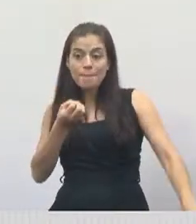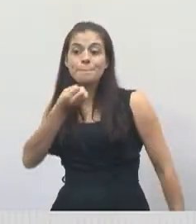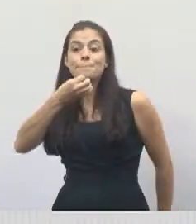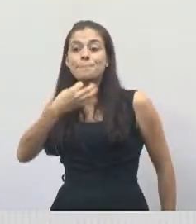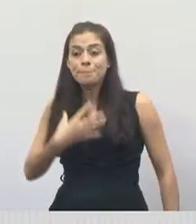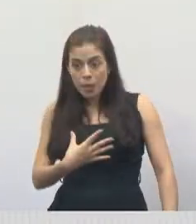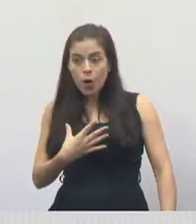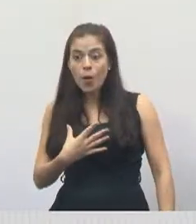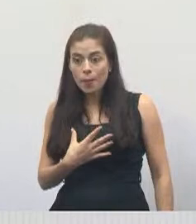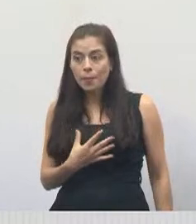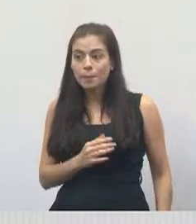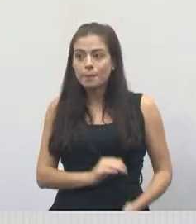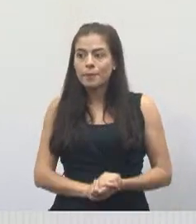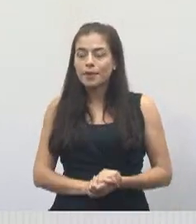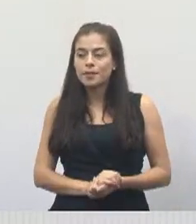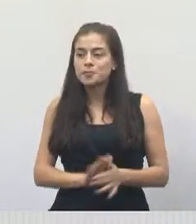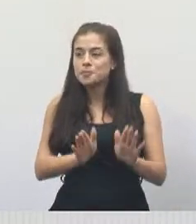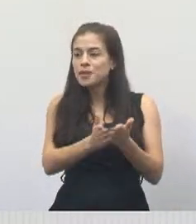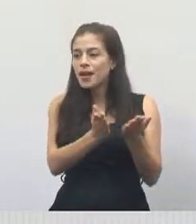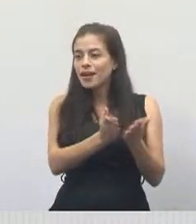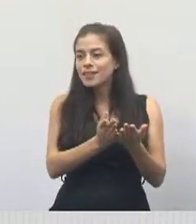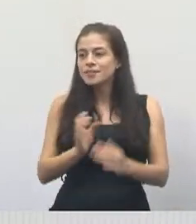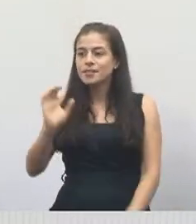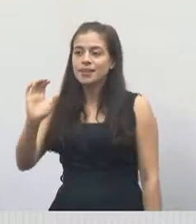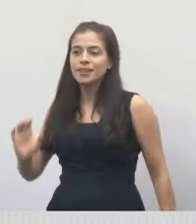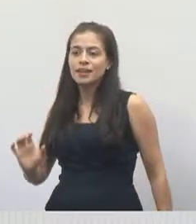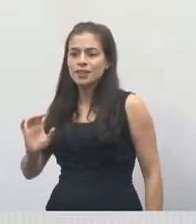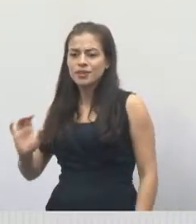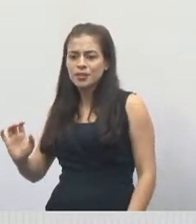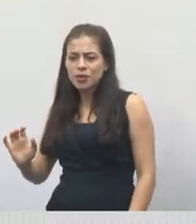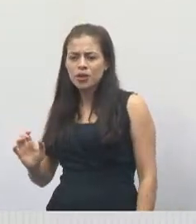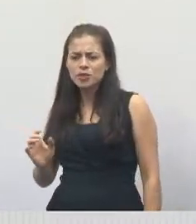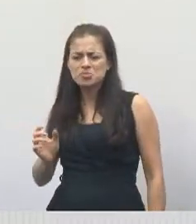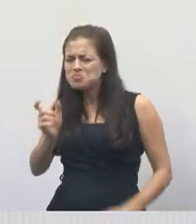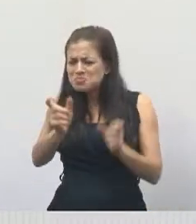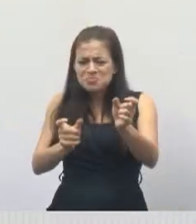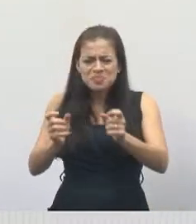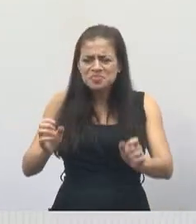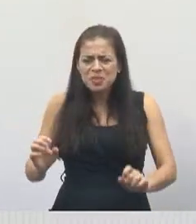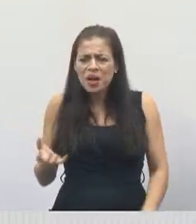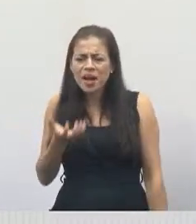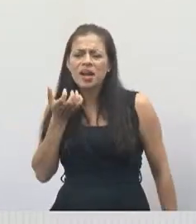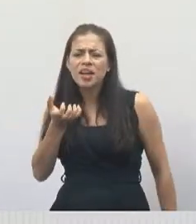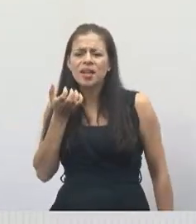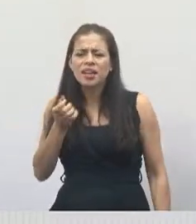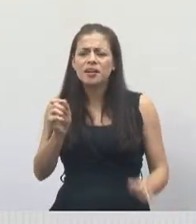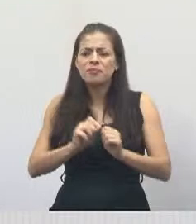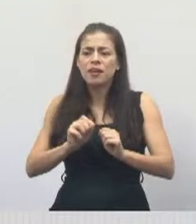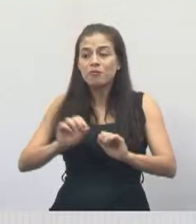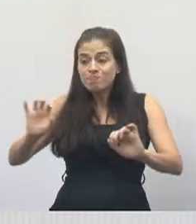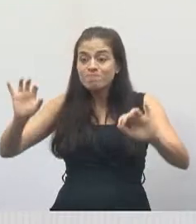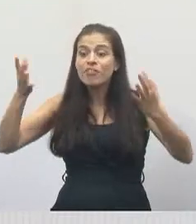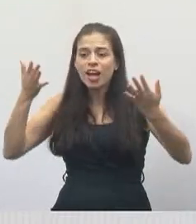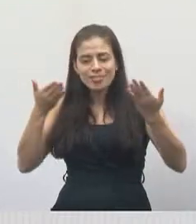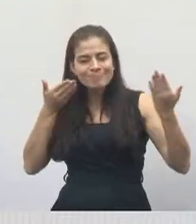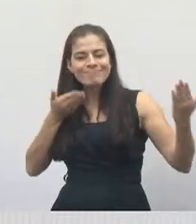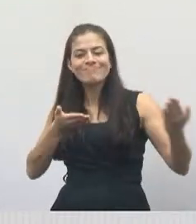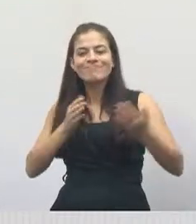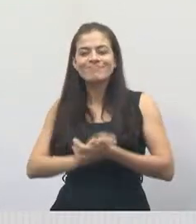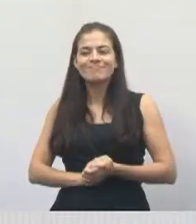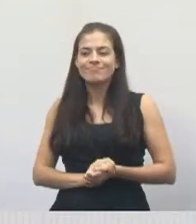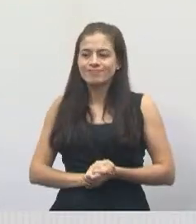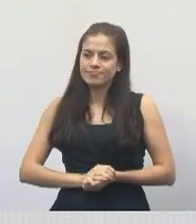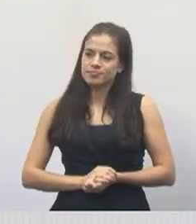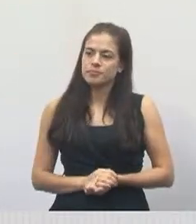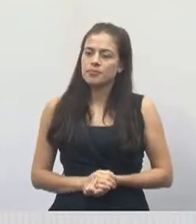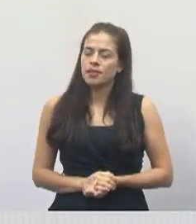para evangelho, católico e todo que quiser fazer evento aqui. E aí, se Deus quiser agora, vai